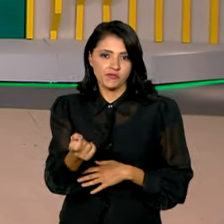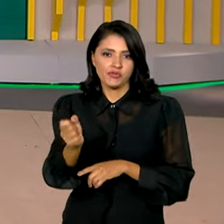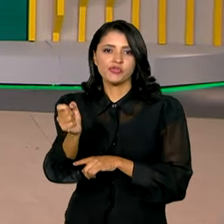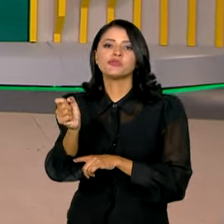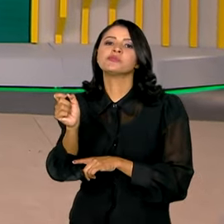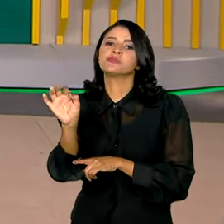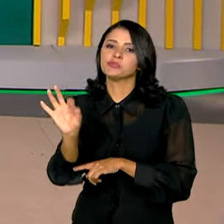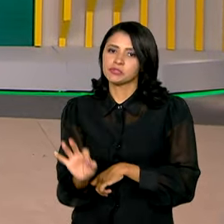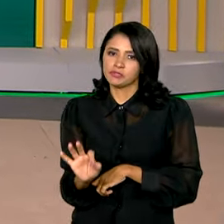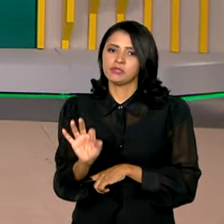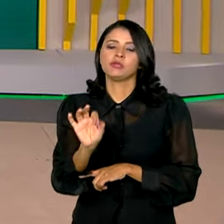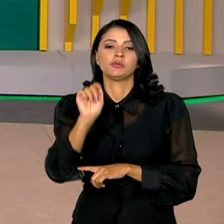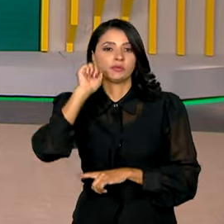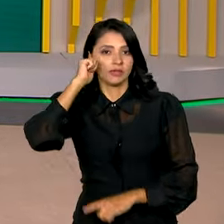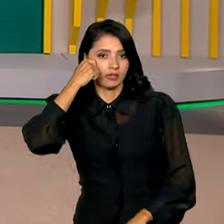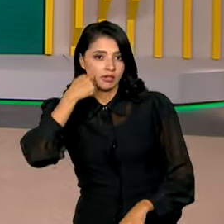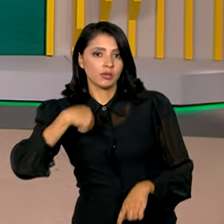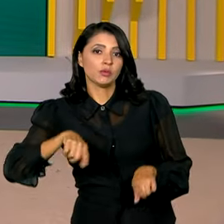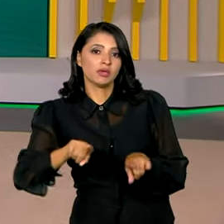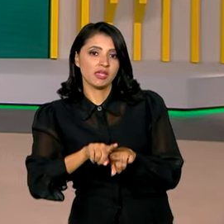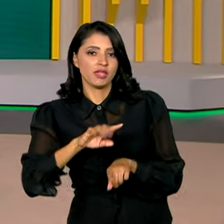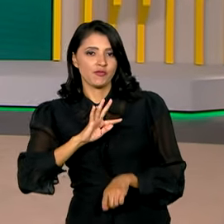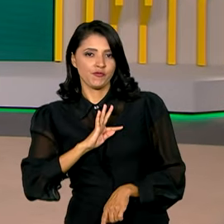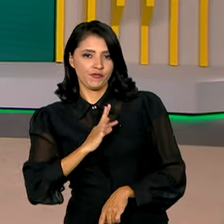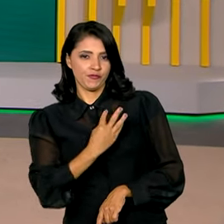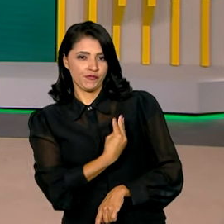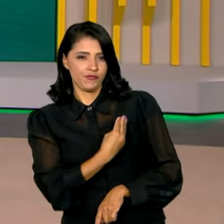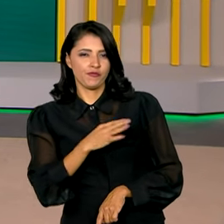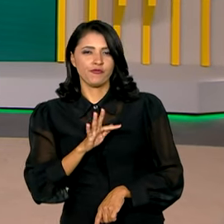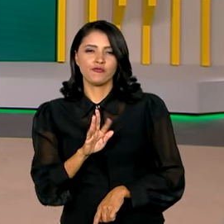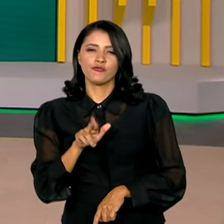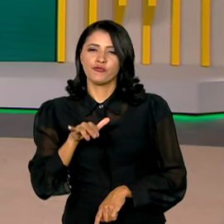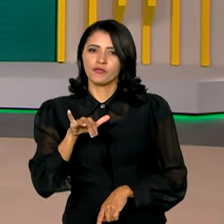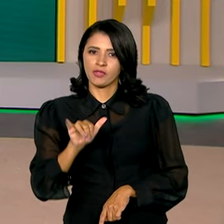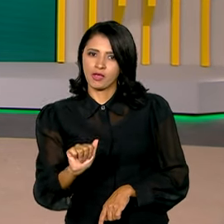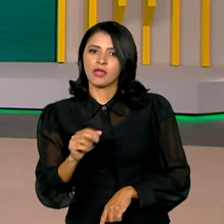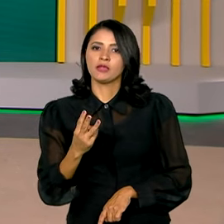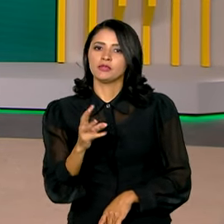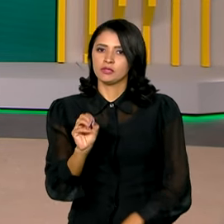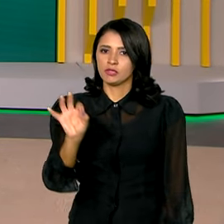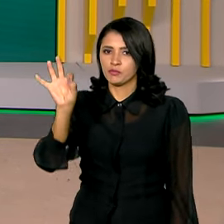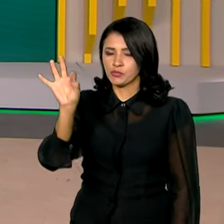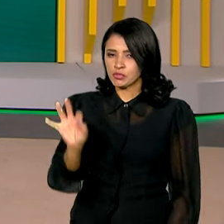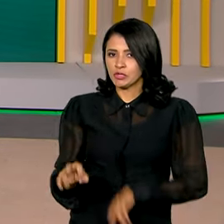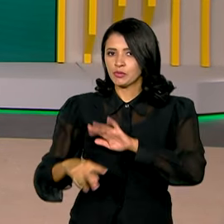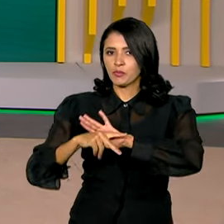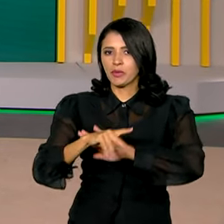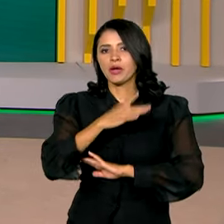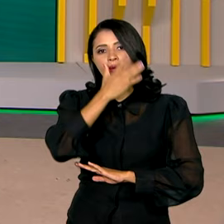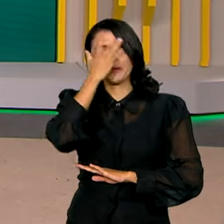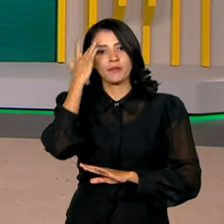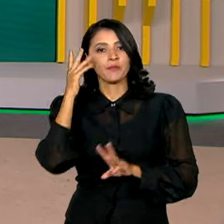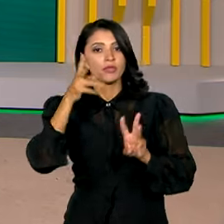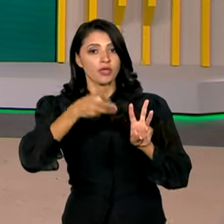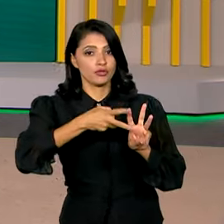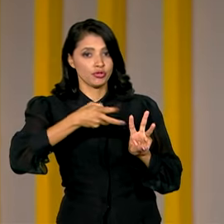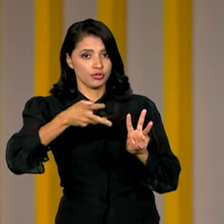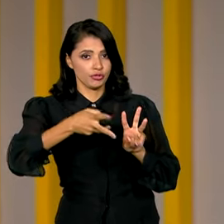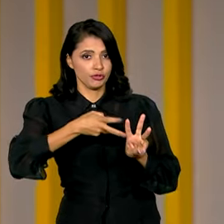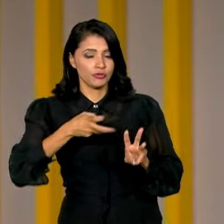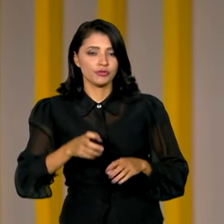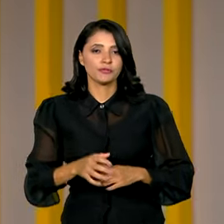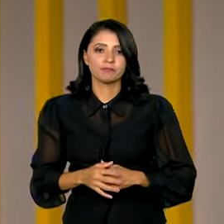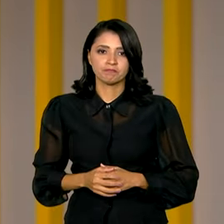% para negros e no caso da FUNAI há uma reserva de 30% das vagas para quem é de origem indígena.